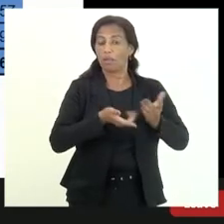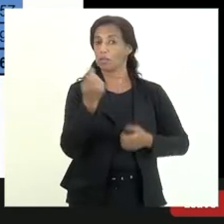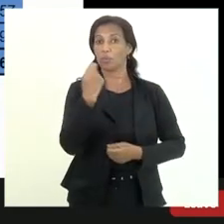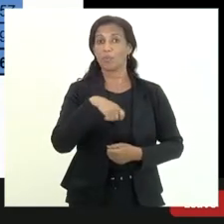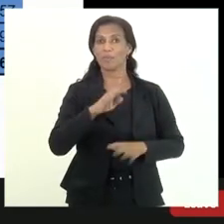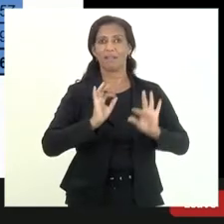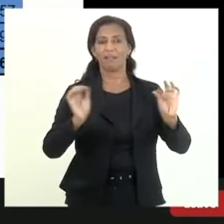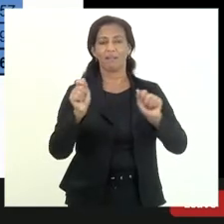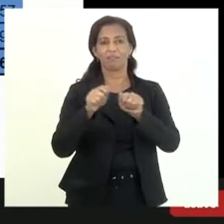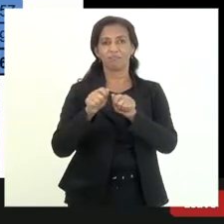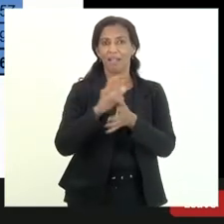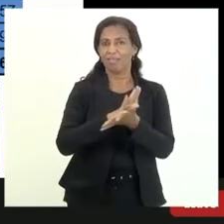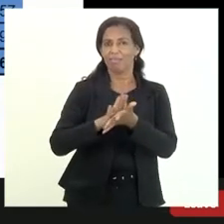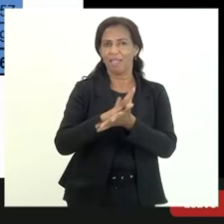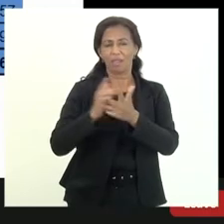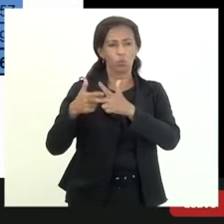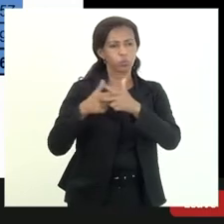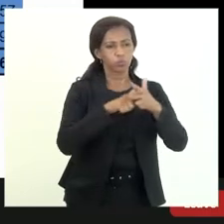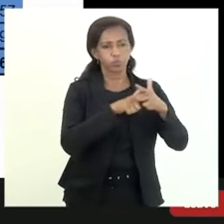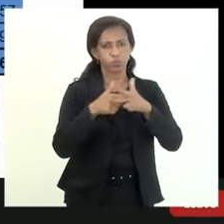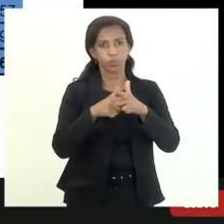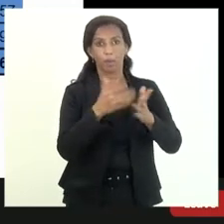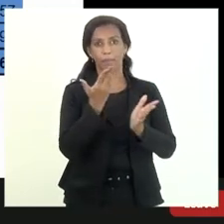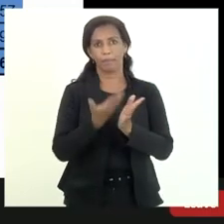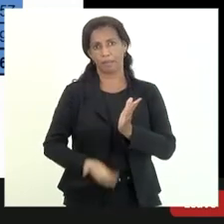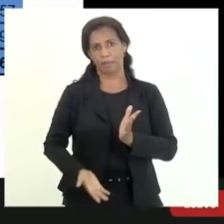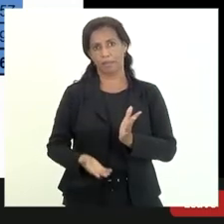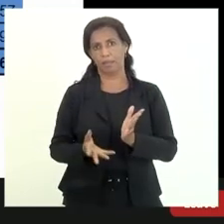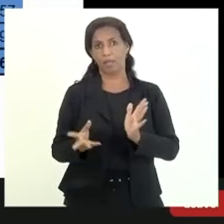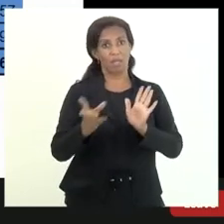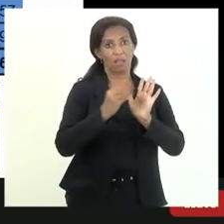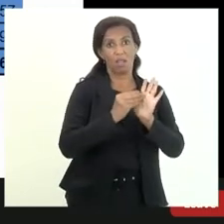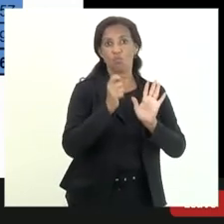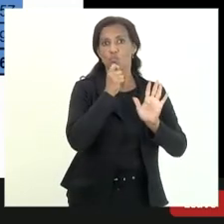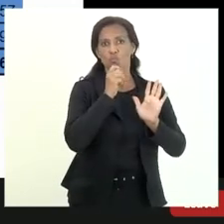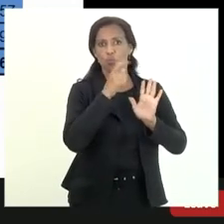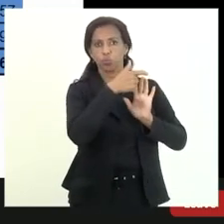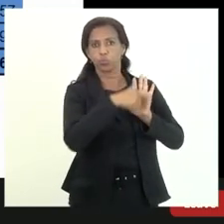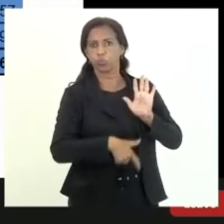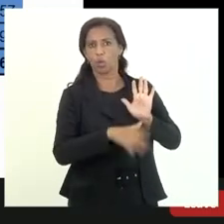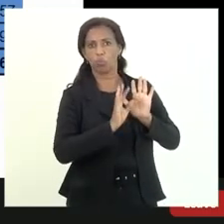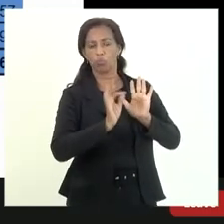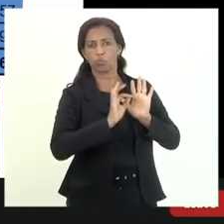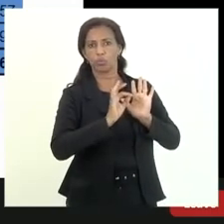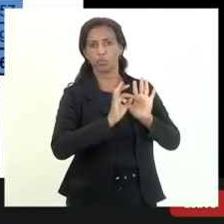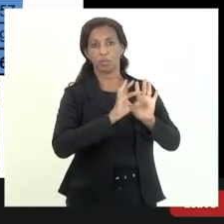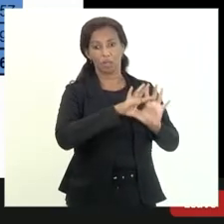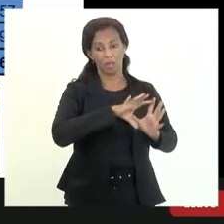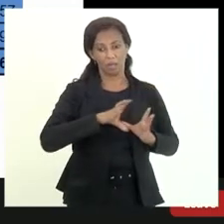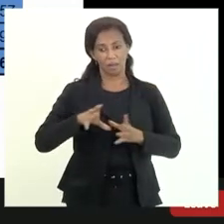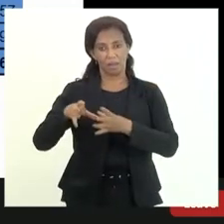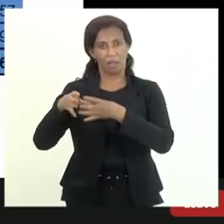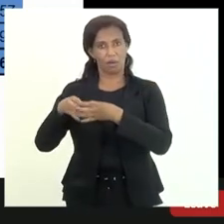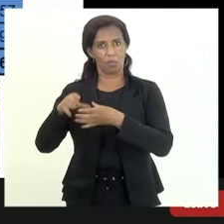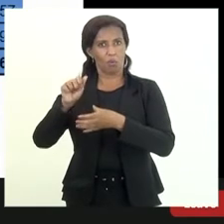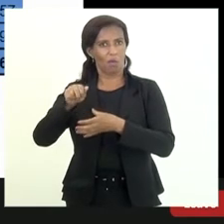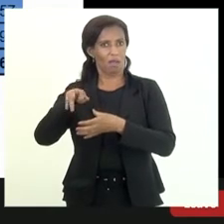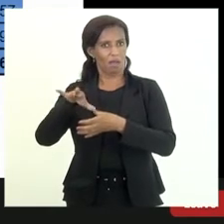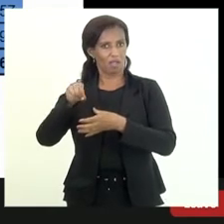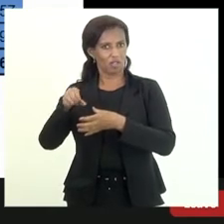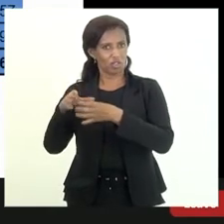realizar nenhum ajuste para perdas para ele ele não vai constar do meu balanço ele vai ficar lá no meu ativo contingente